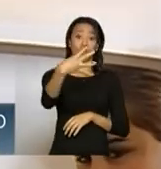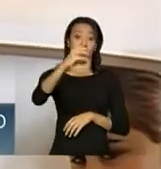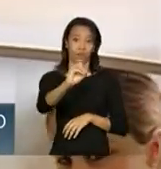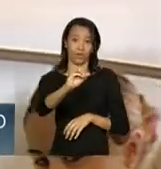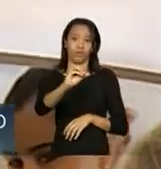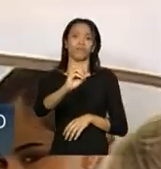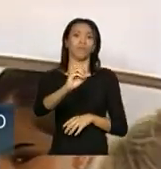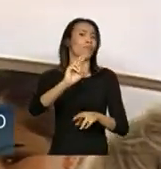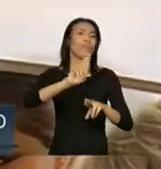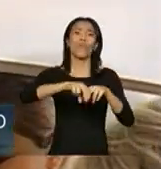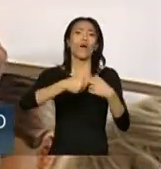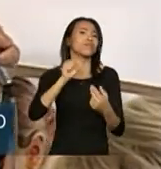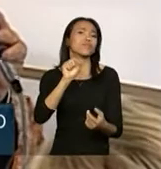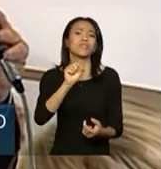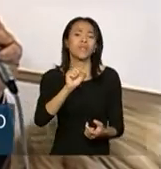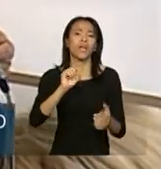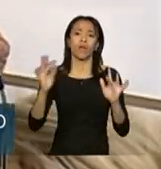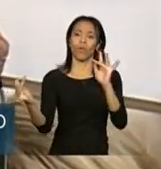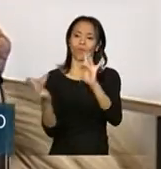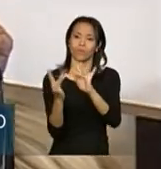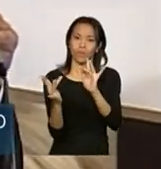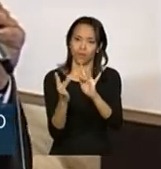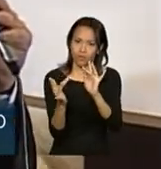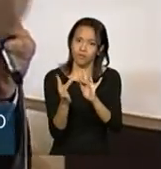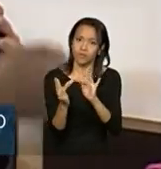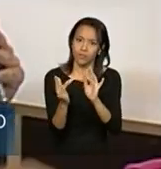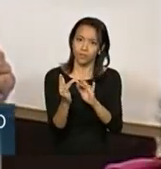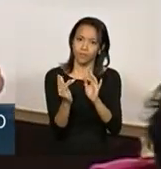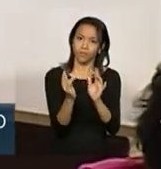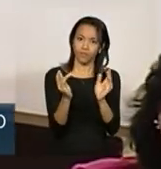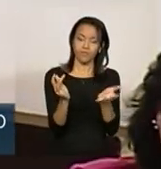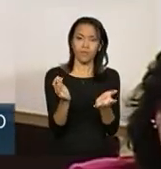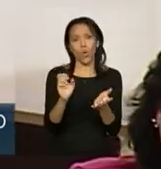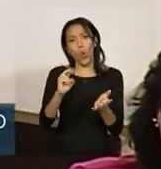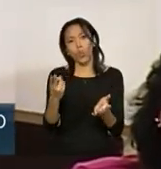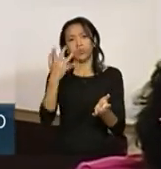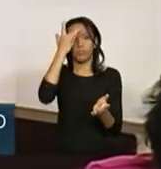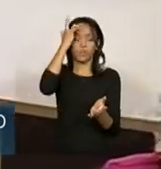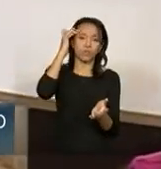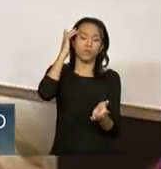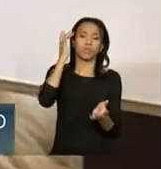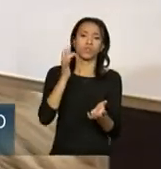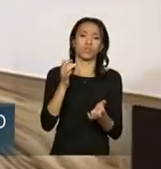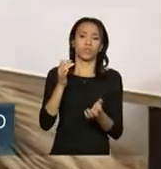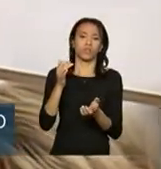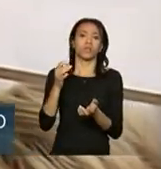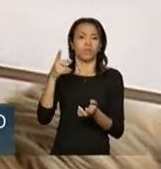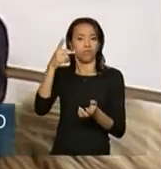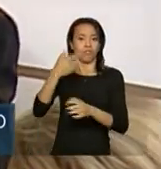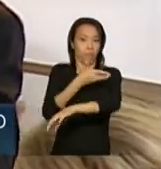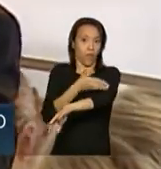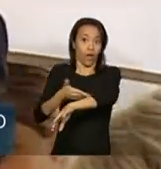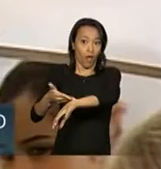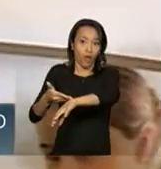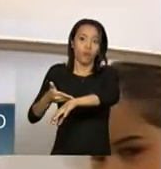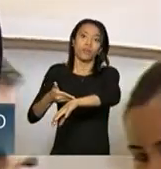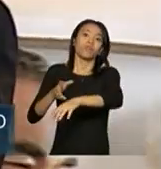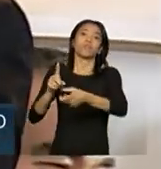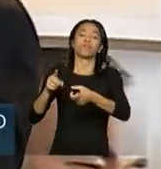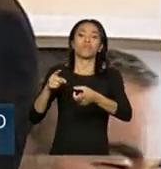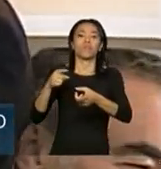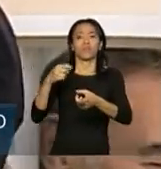por conta de contatos que foram feitos ou de cidadãos brancos, do entorno,